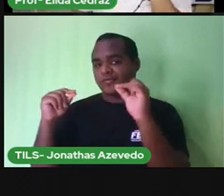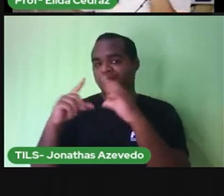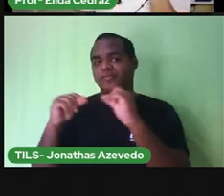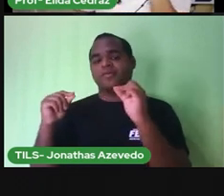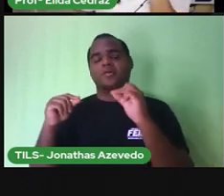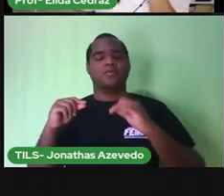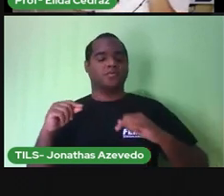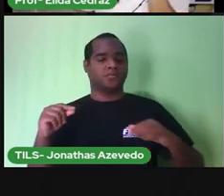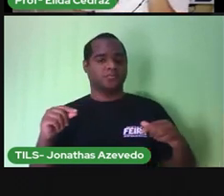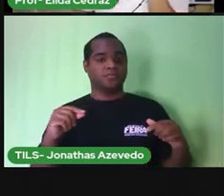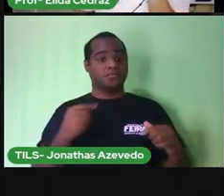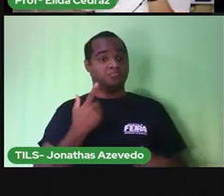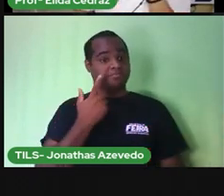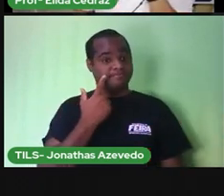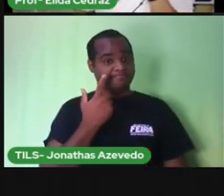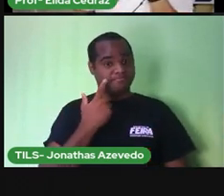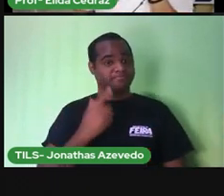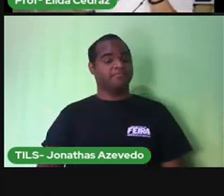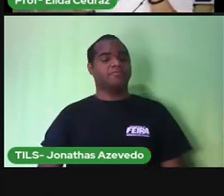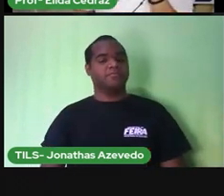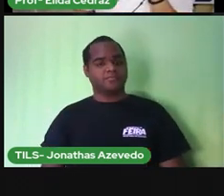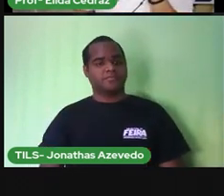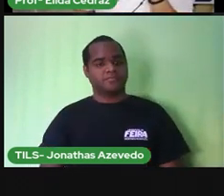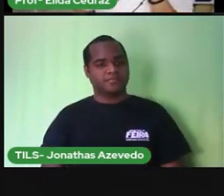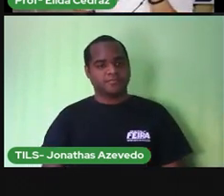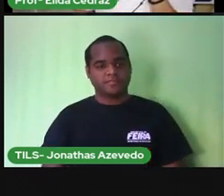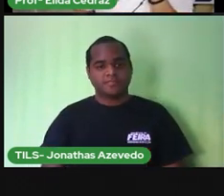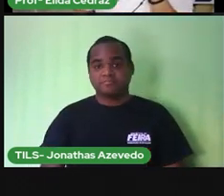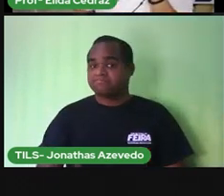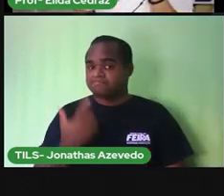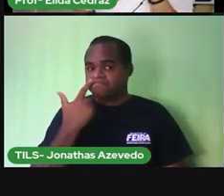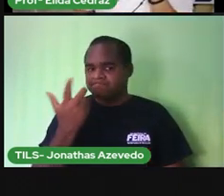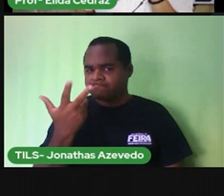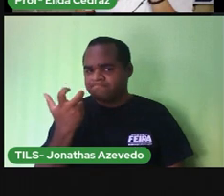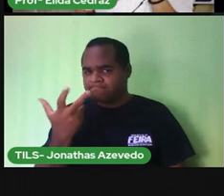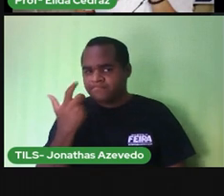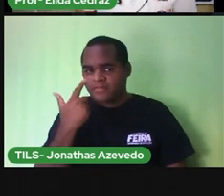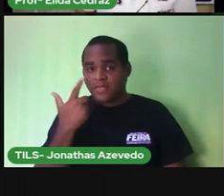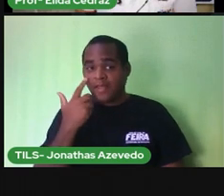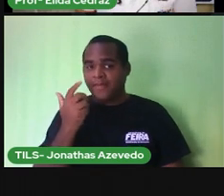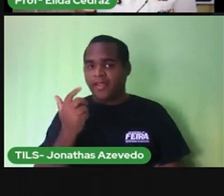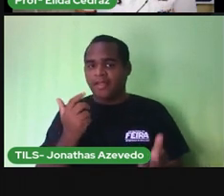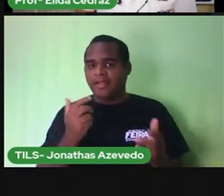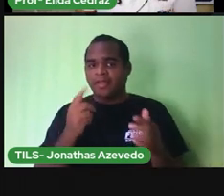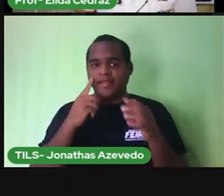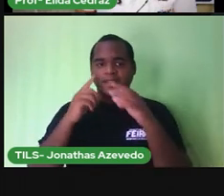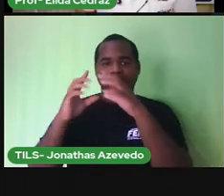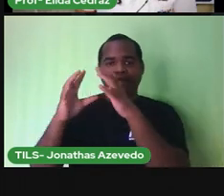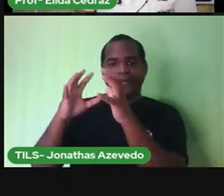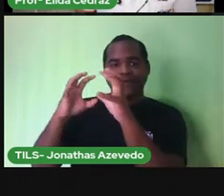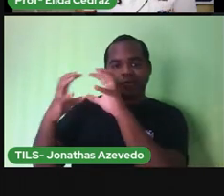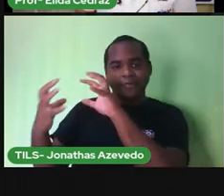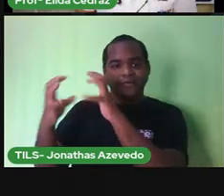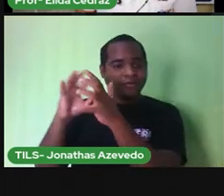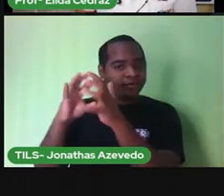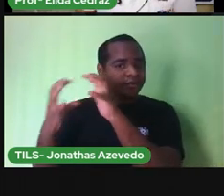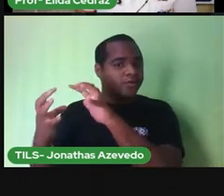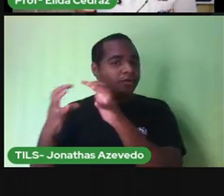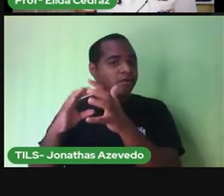Olha só, viram? O movimento da terra acontece durante